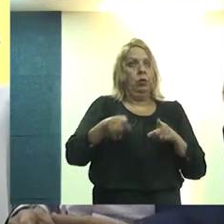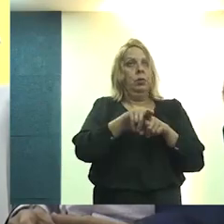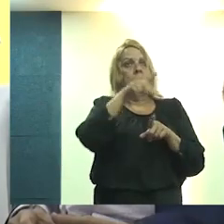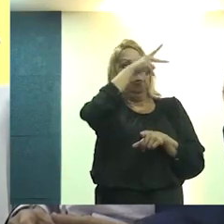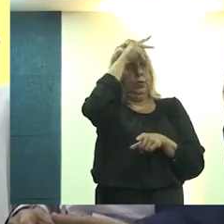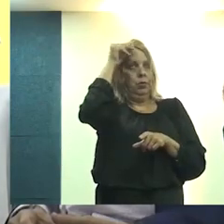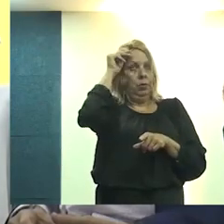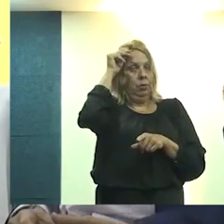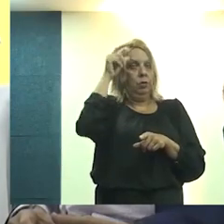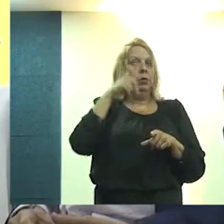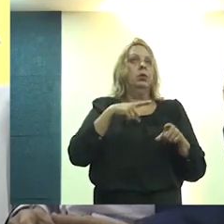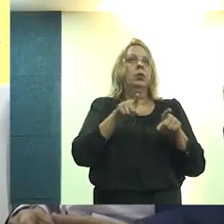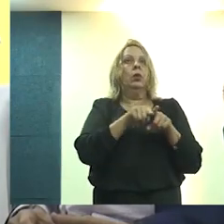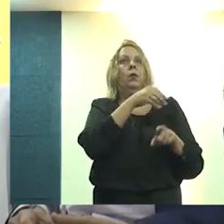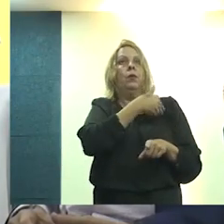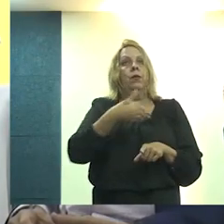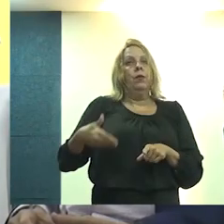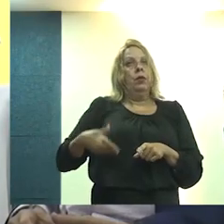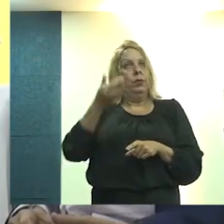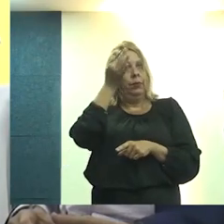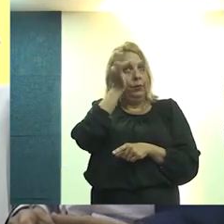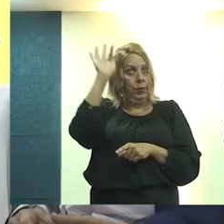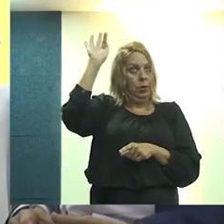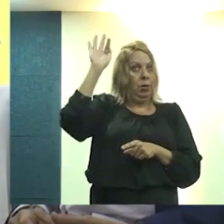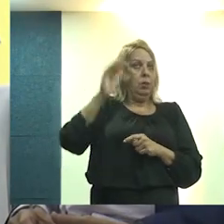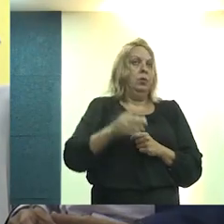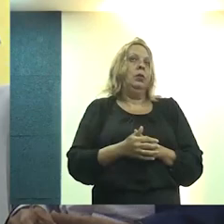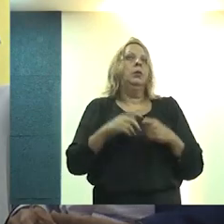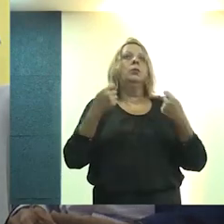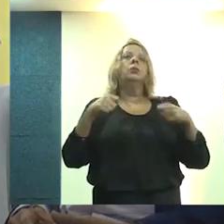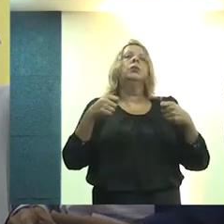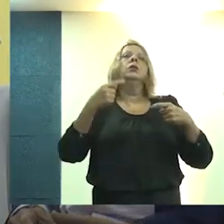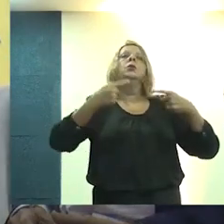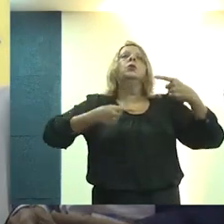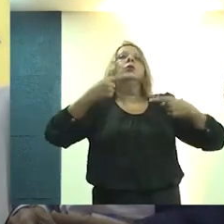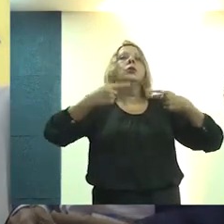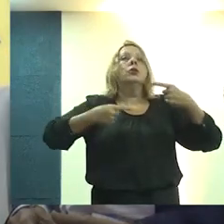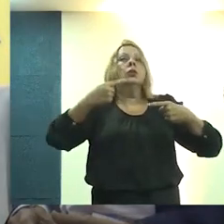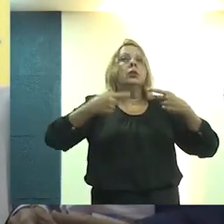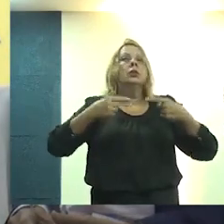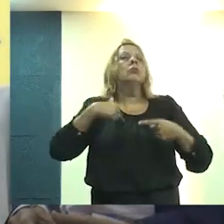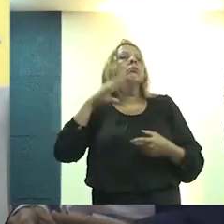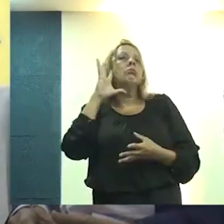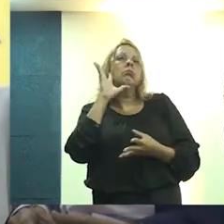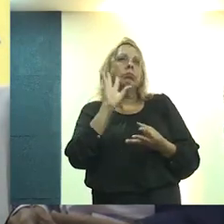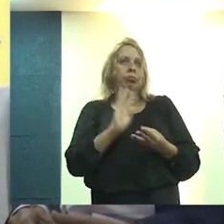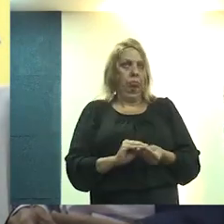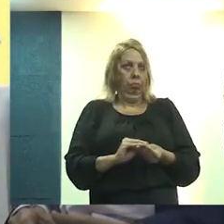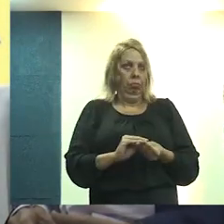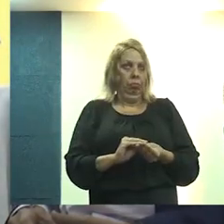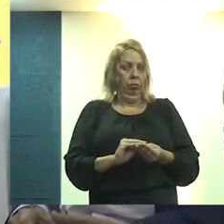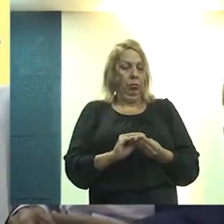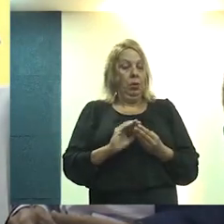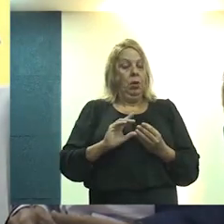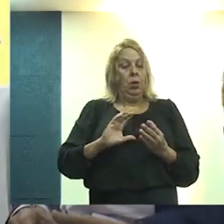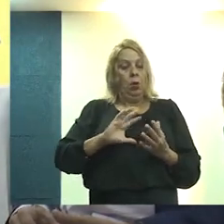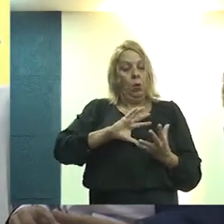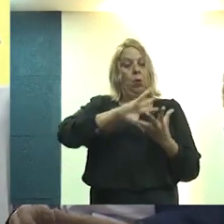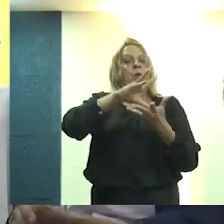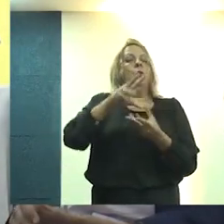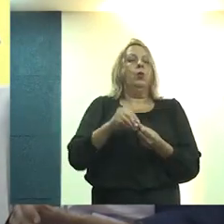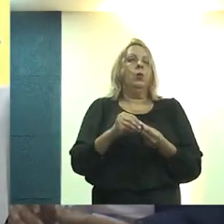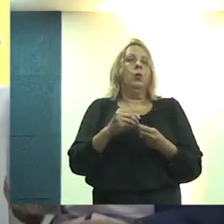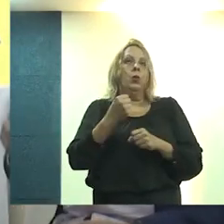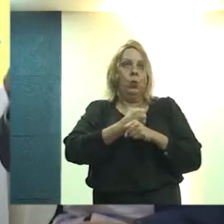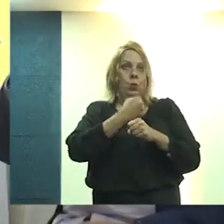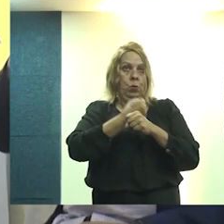os prefeitos e para o governo federal, que a gente precisa de uma política compreensiva, global, que a gente